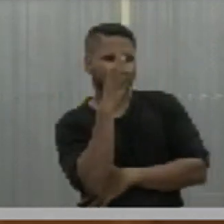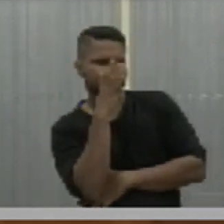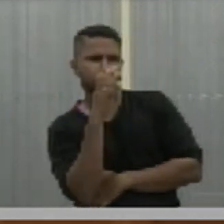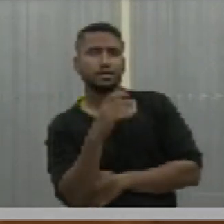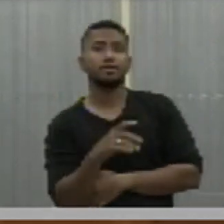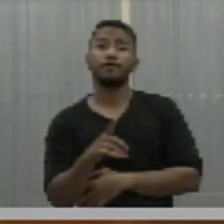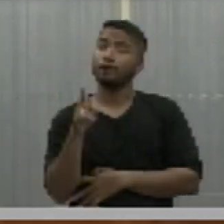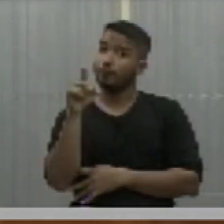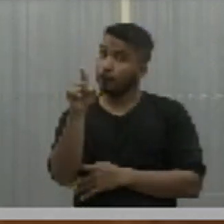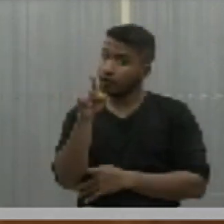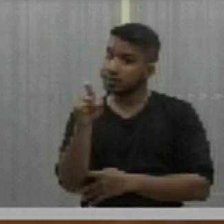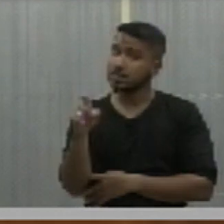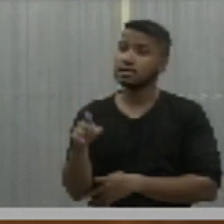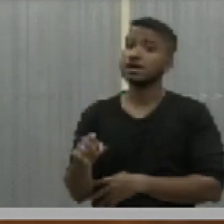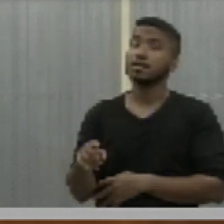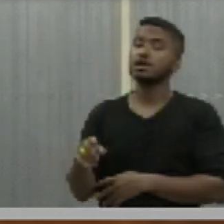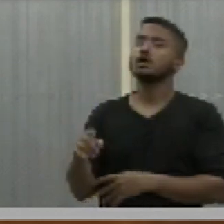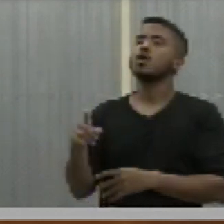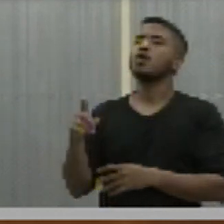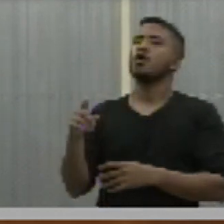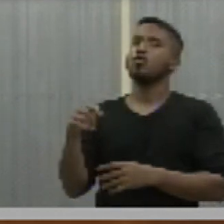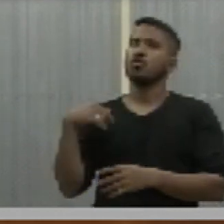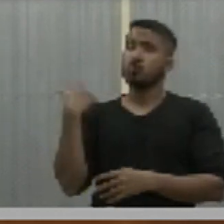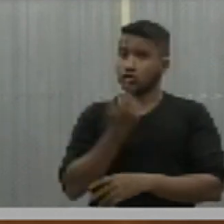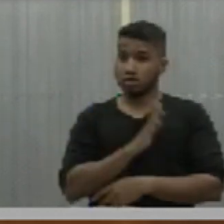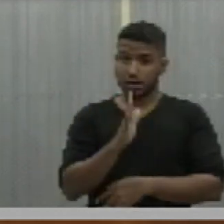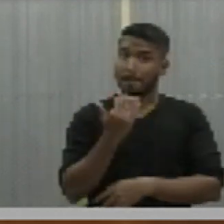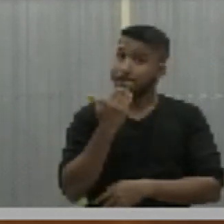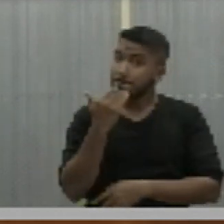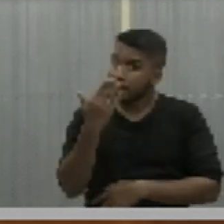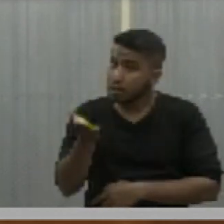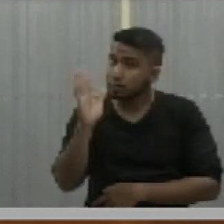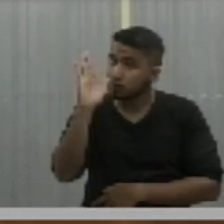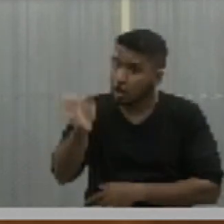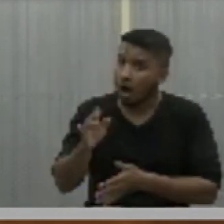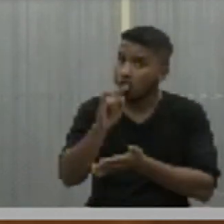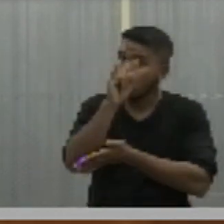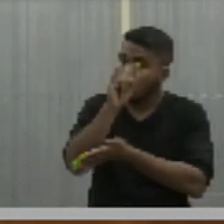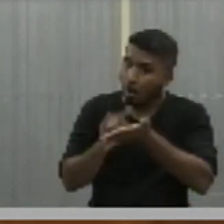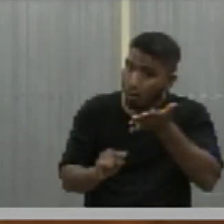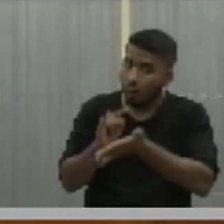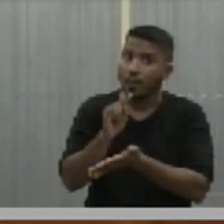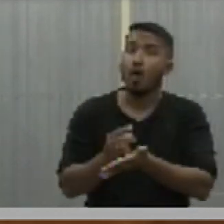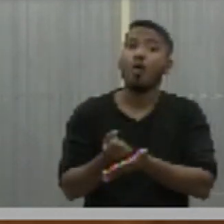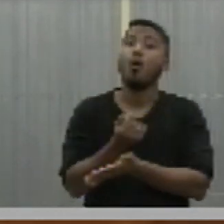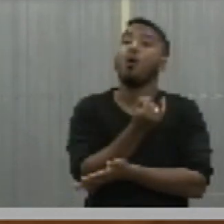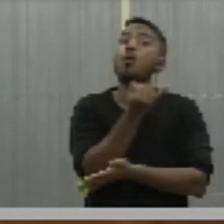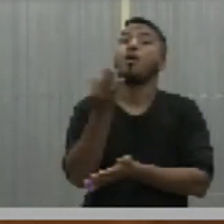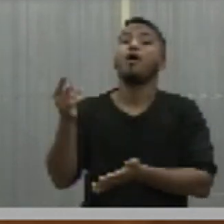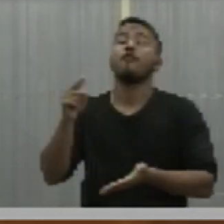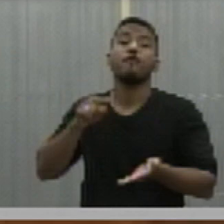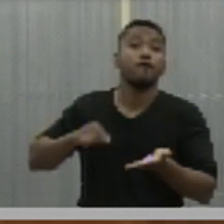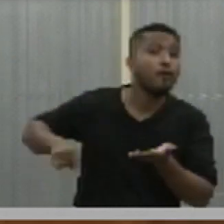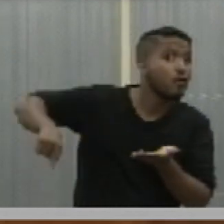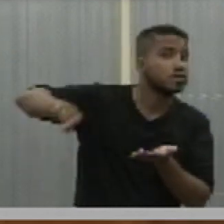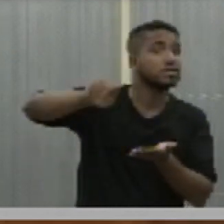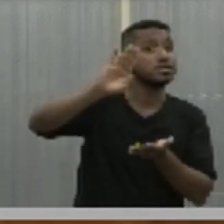entregue o que eles recadaram, nós fizemos um pedido, nós pedimos à Equatorial quanto é que eles investiram